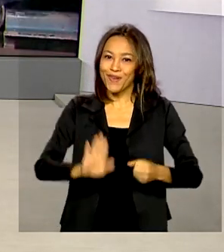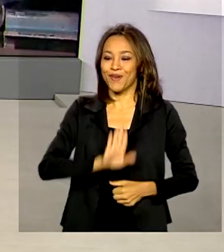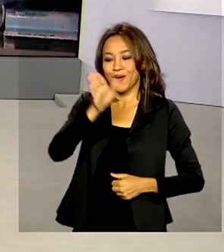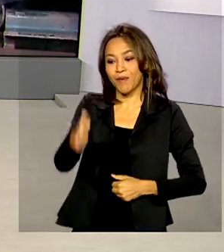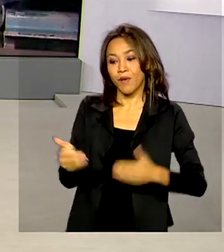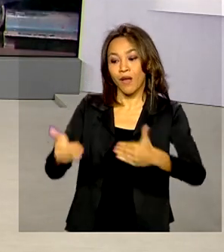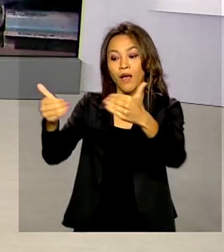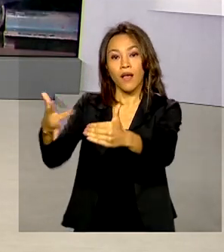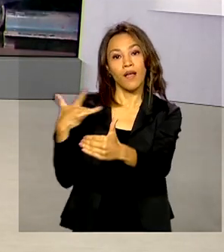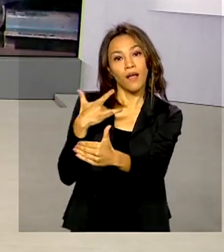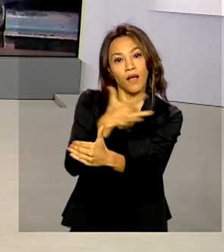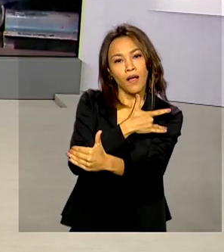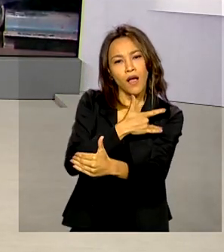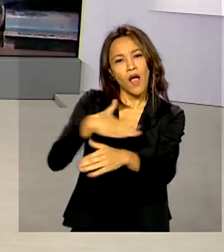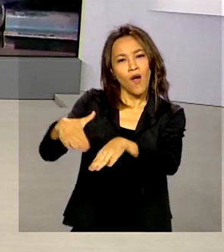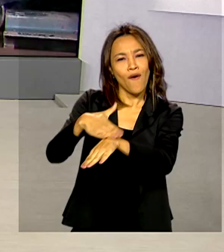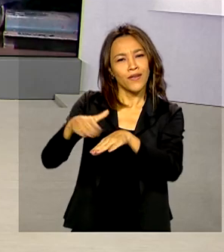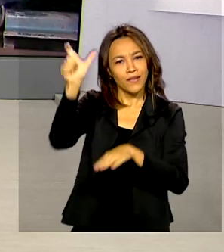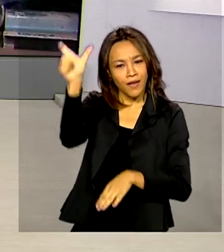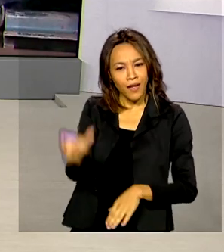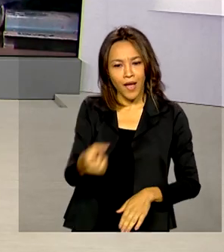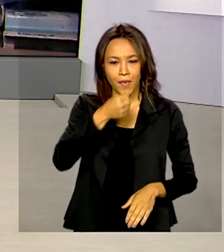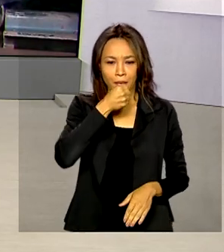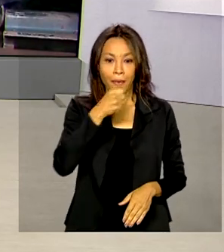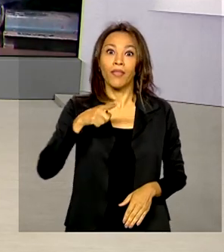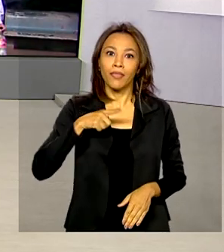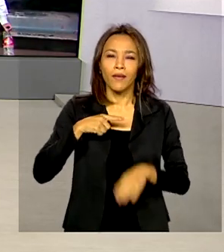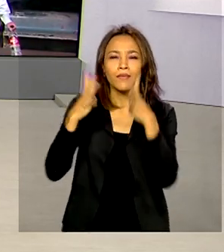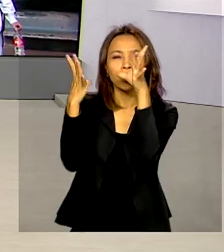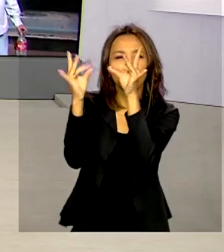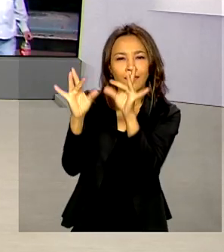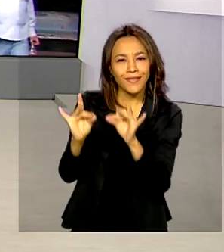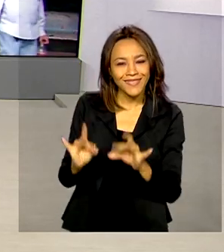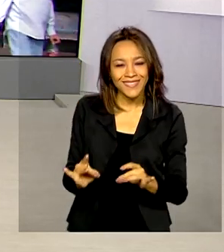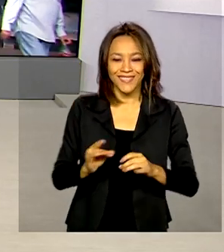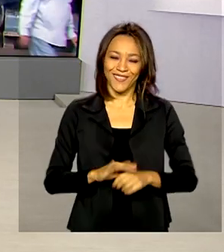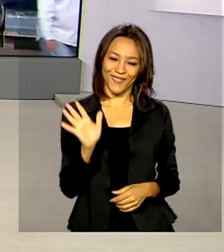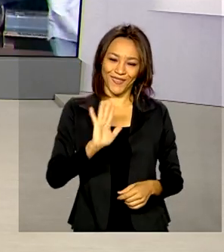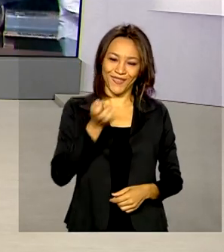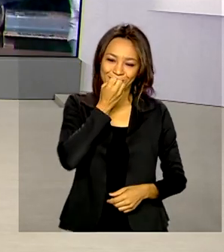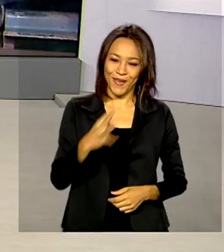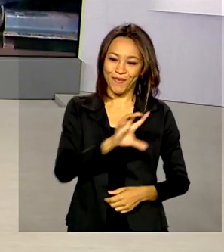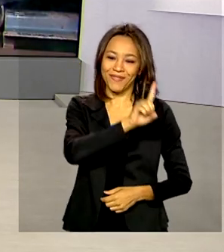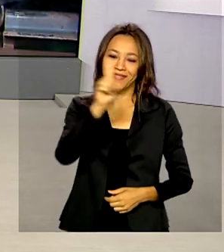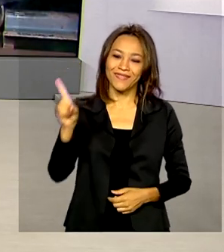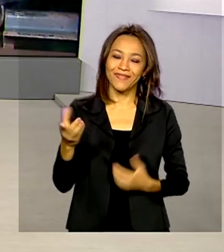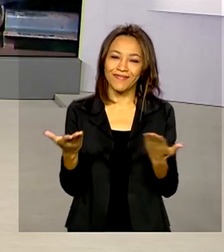Saúde conversar com a repórter Gabriela Noronha. Ela traz ao vivo os detalhes para a gente. Oi, Gabi, bom dia.